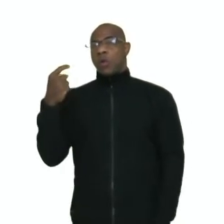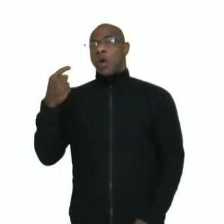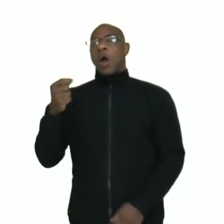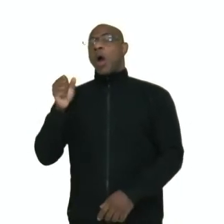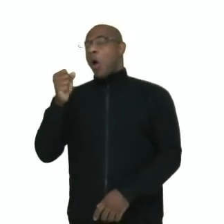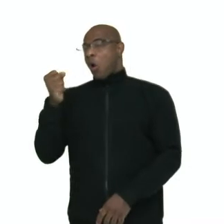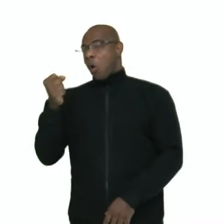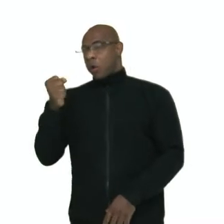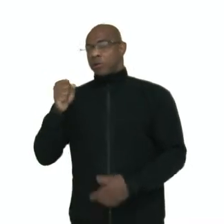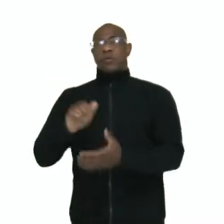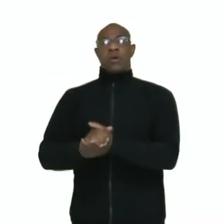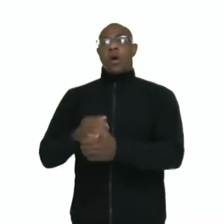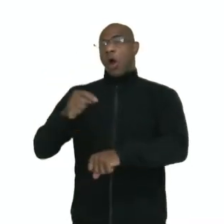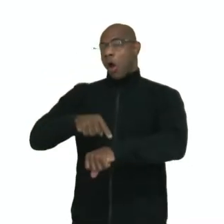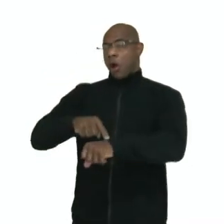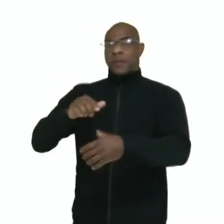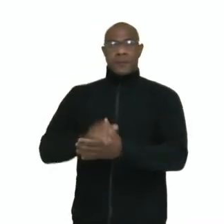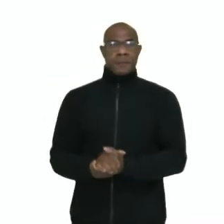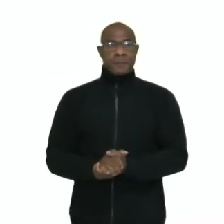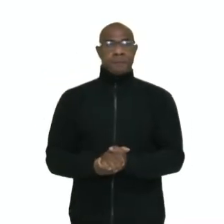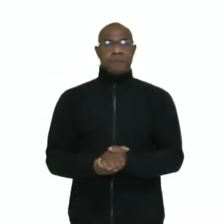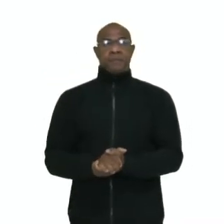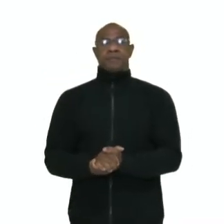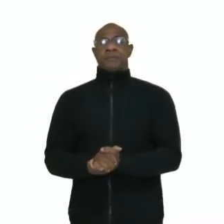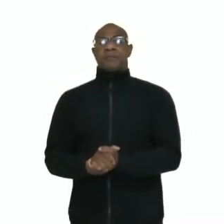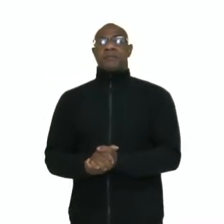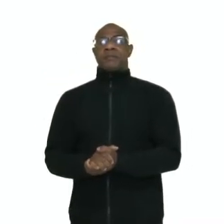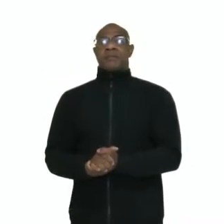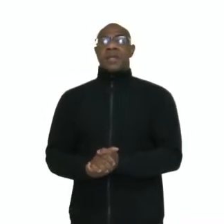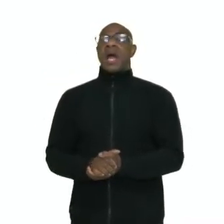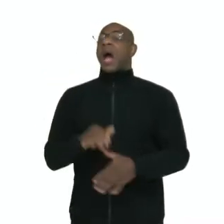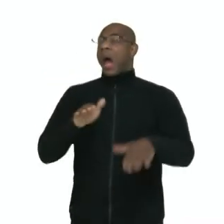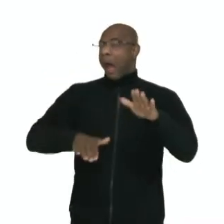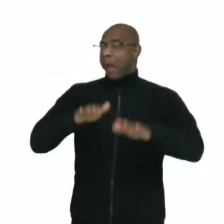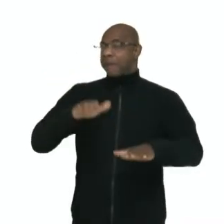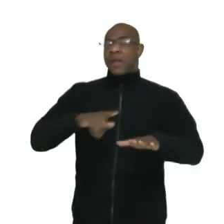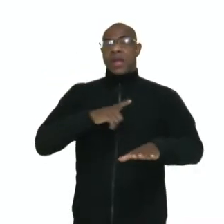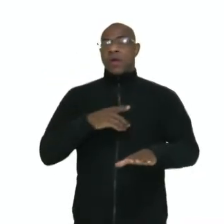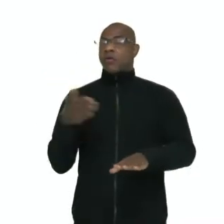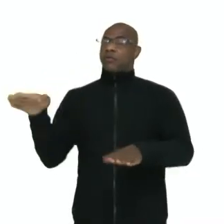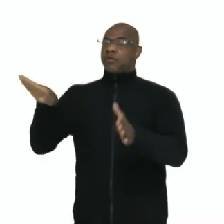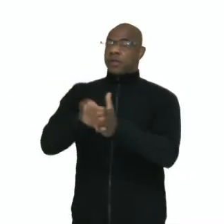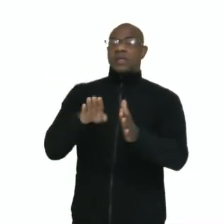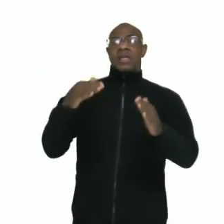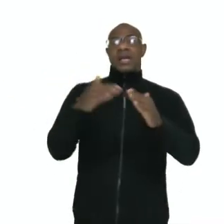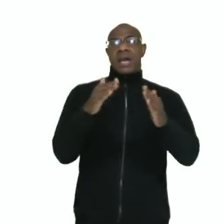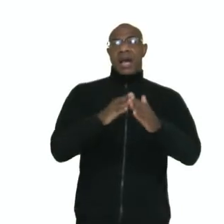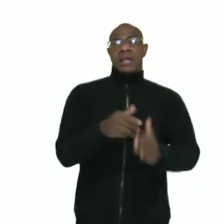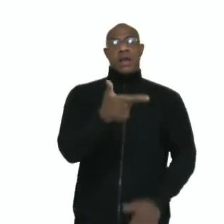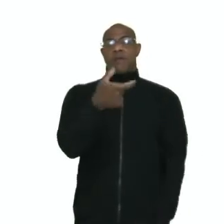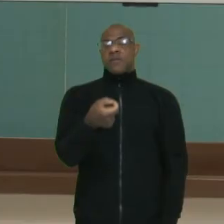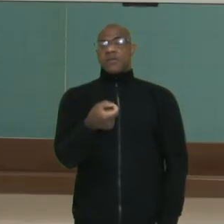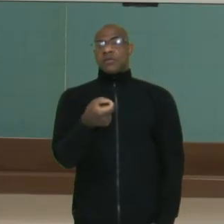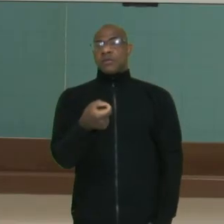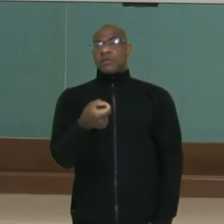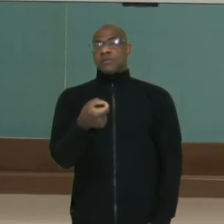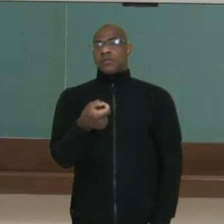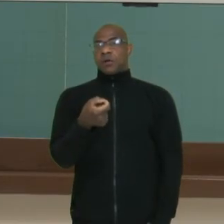sometimes get home at 8 p.m. Às vezes, chego em casa às 20 horas.